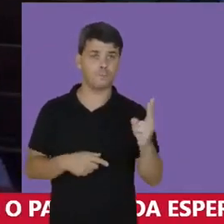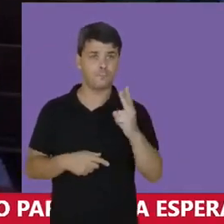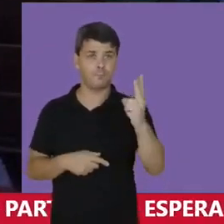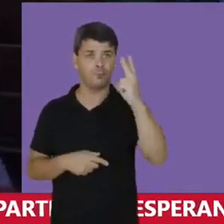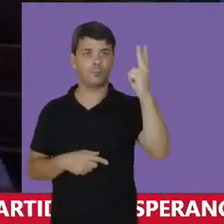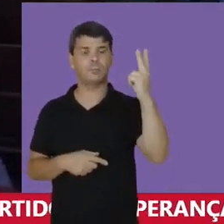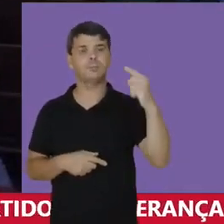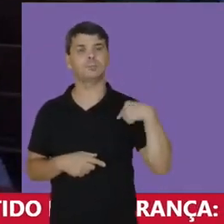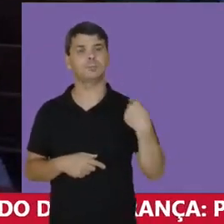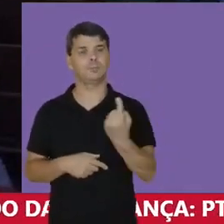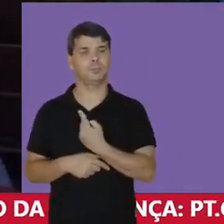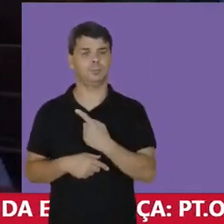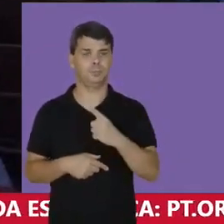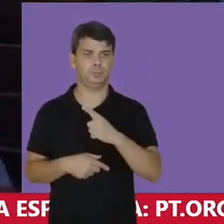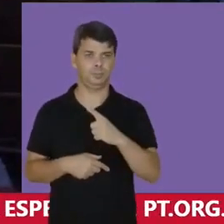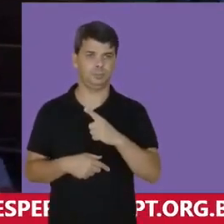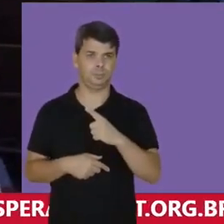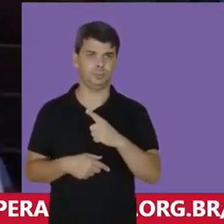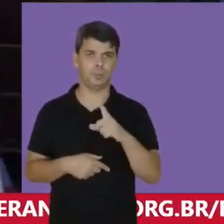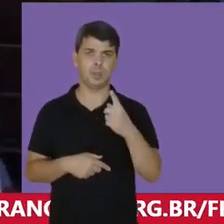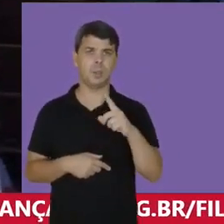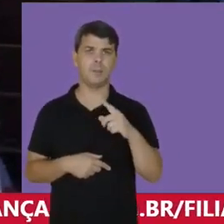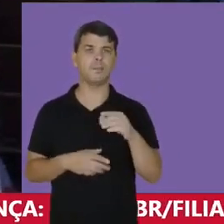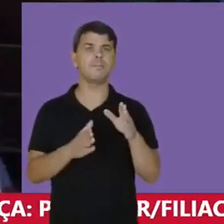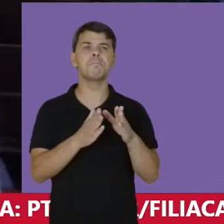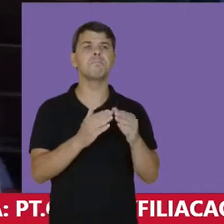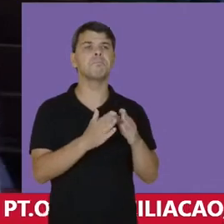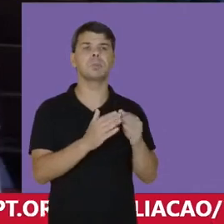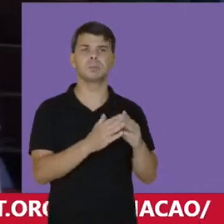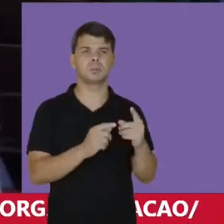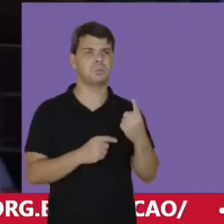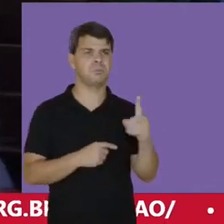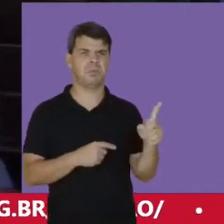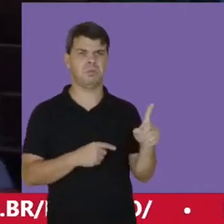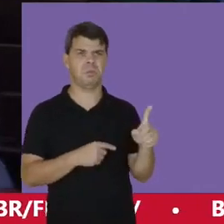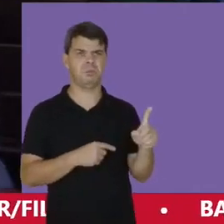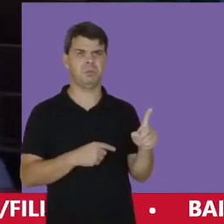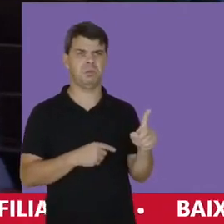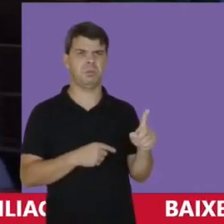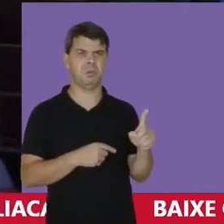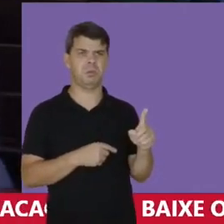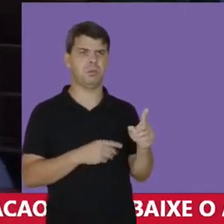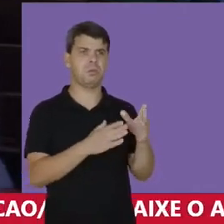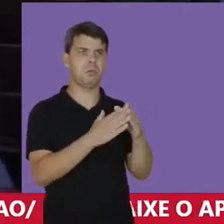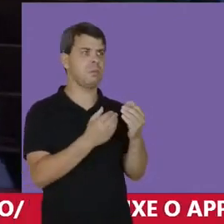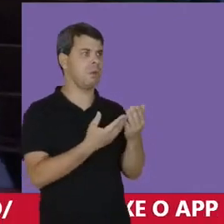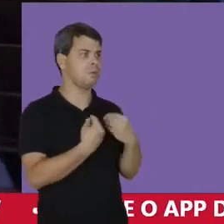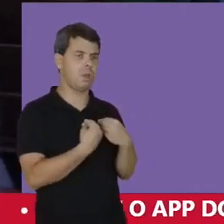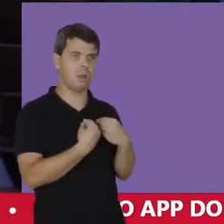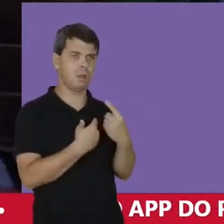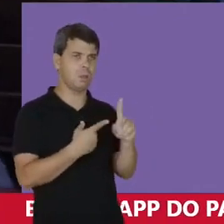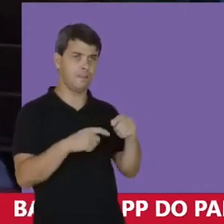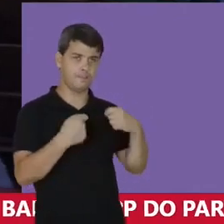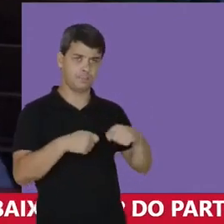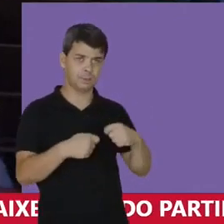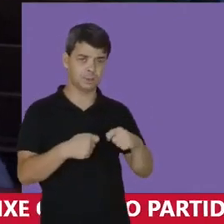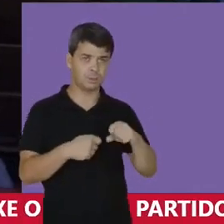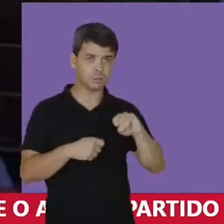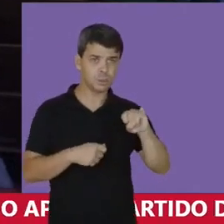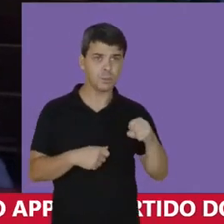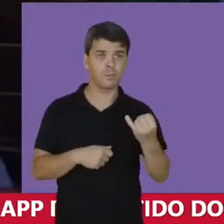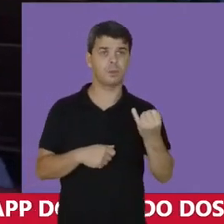valor Que nós temos Nós não estamos Pedindo Para cederem Os espaços Nós estamos dizendo Que nós precisamos De